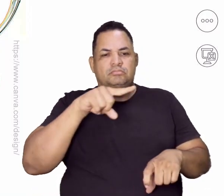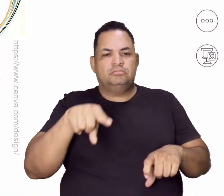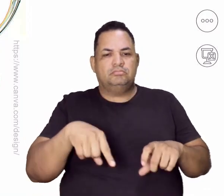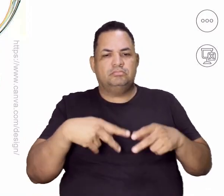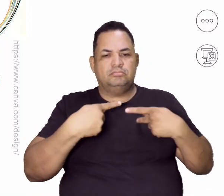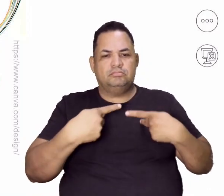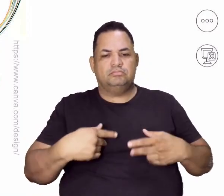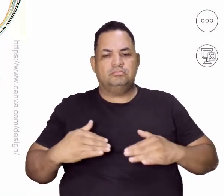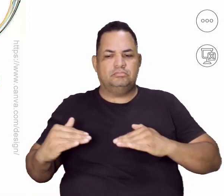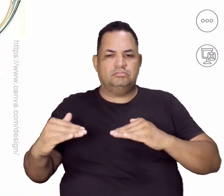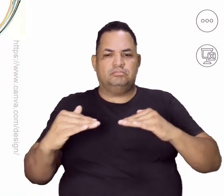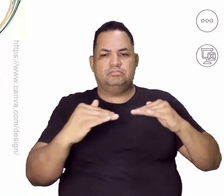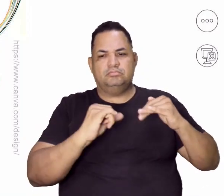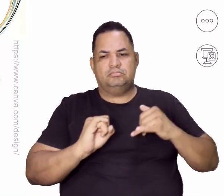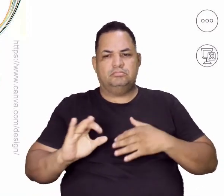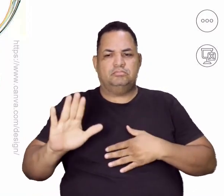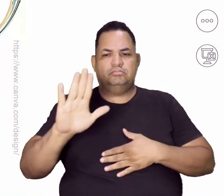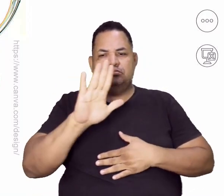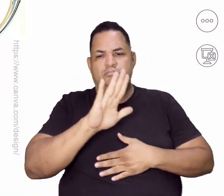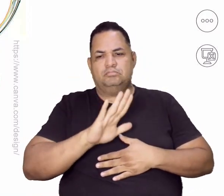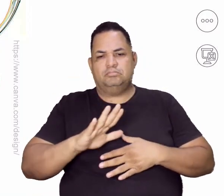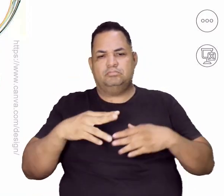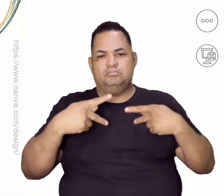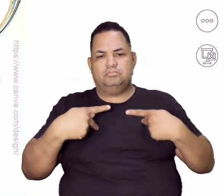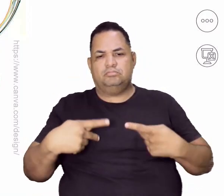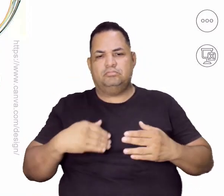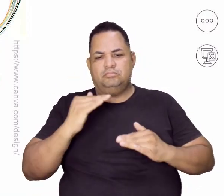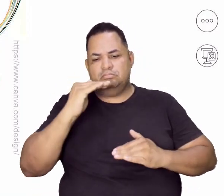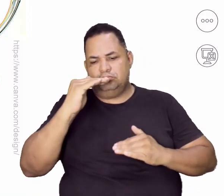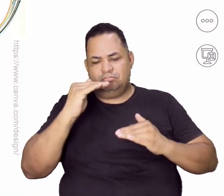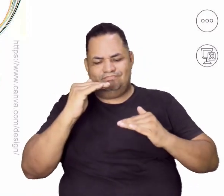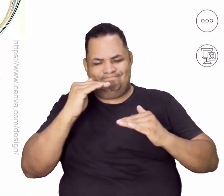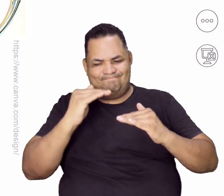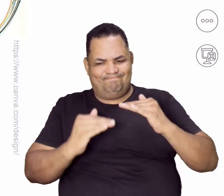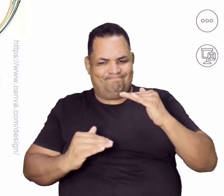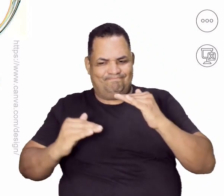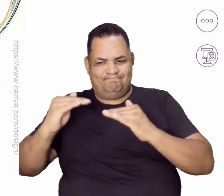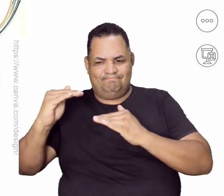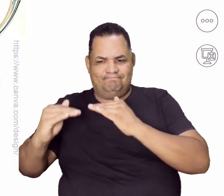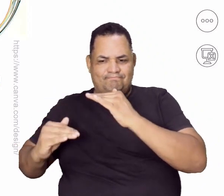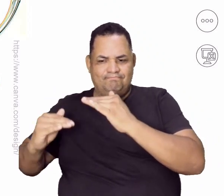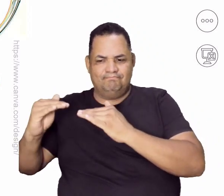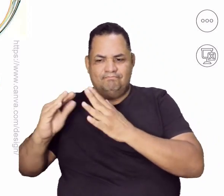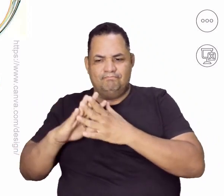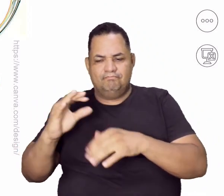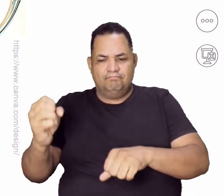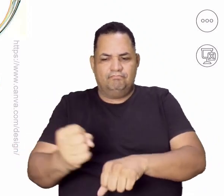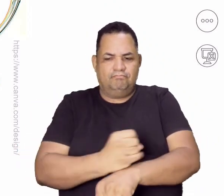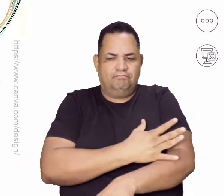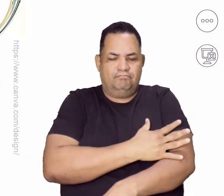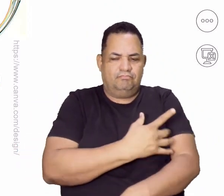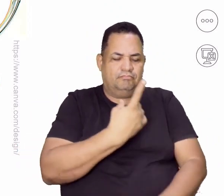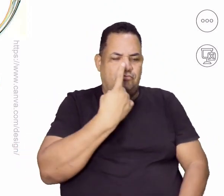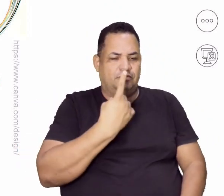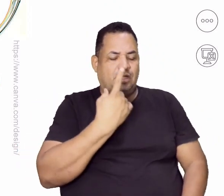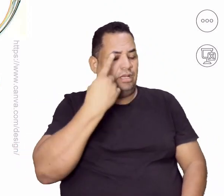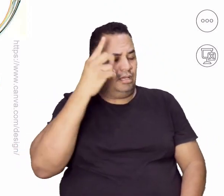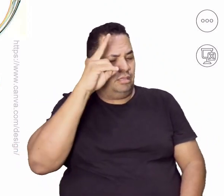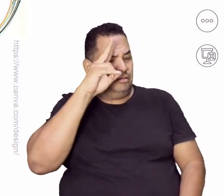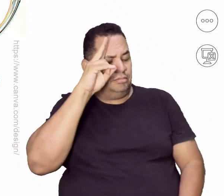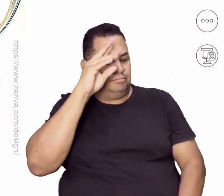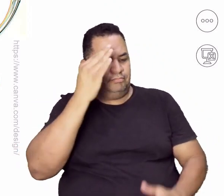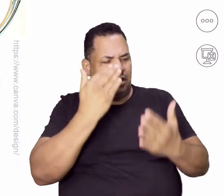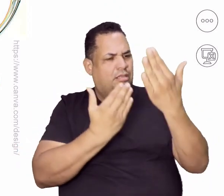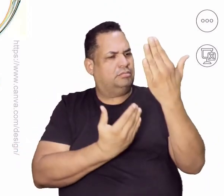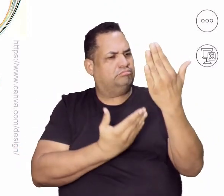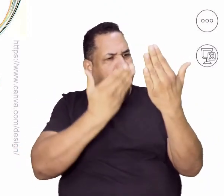corpo padrão, da imagem corporal até a instabilidade emocional. Lembra da história lá que eu te falei de se olhar no espelho e não se